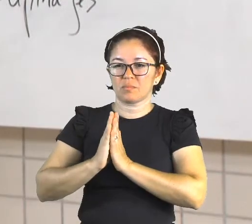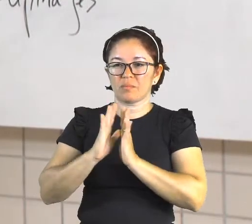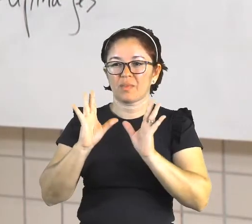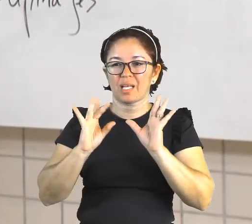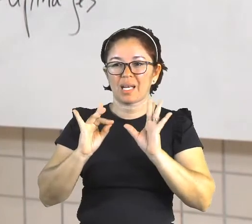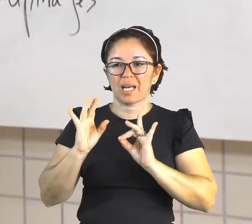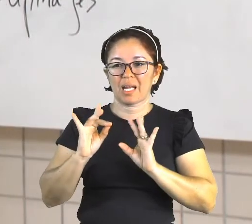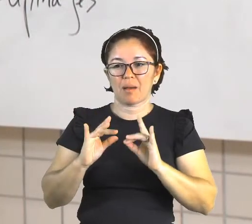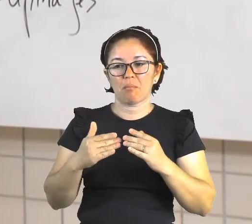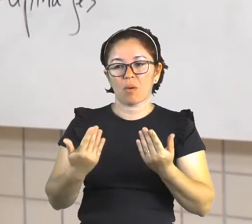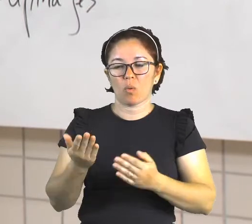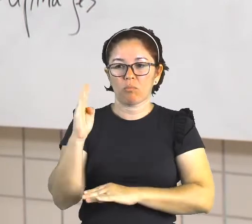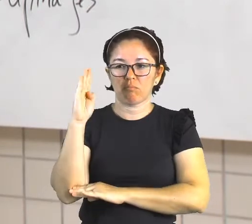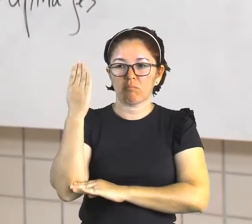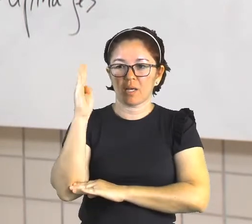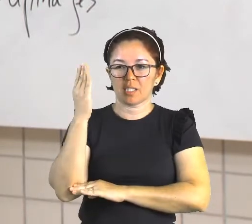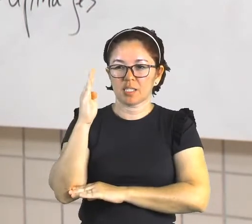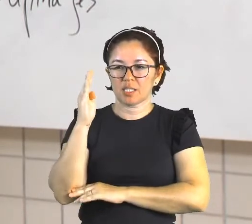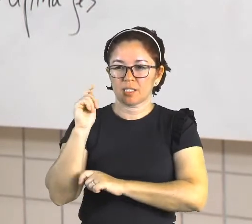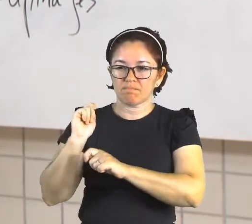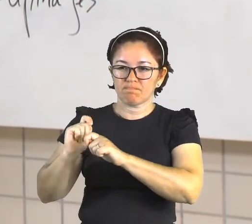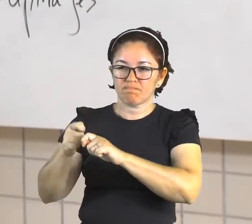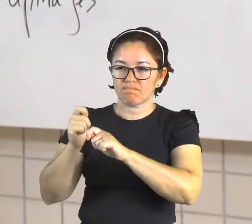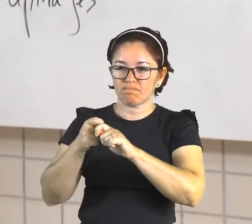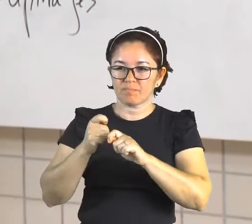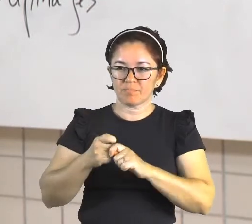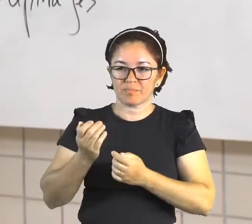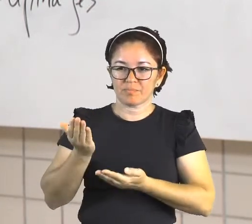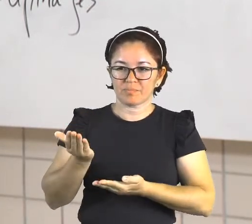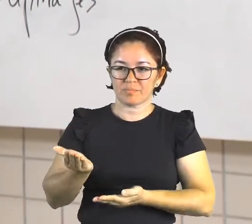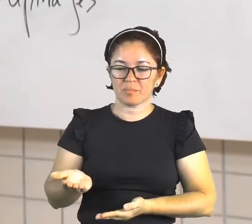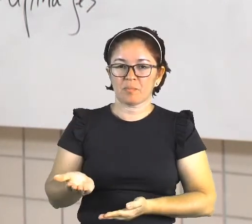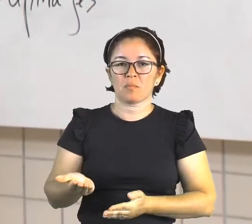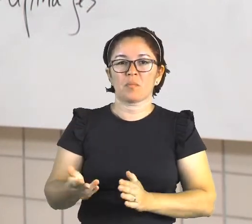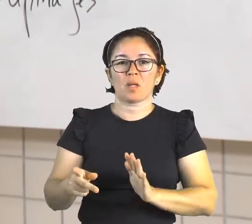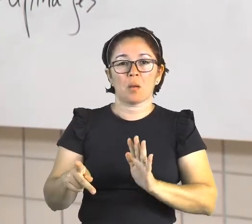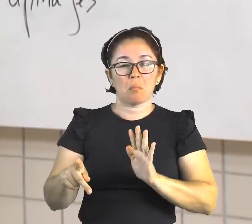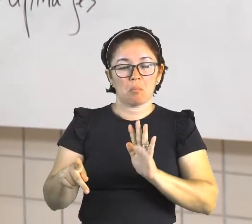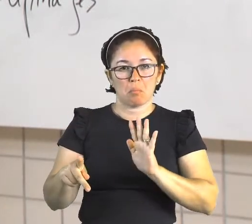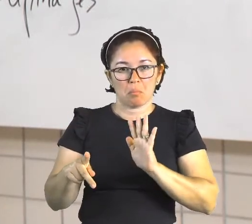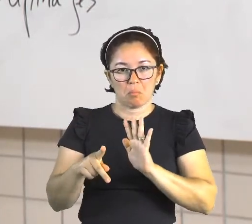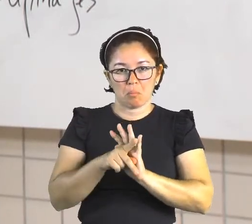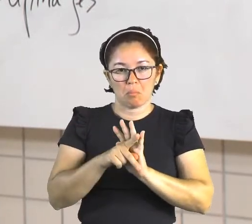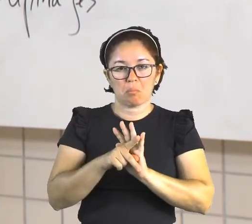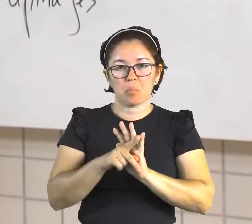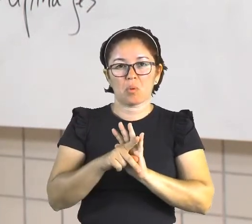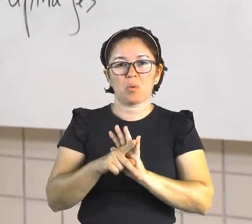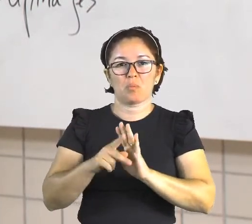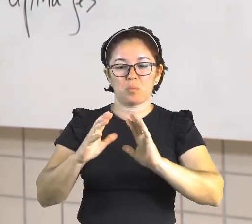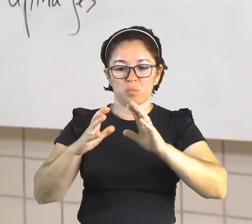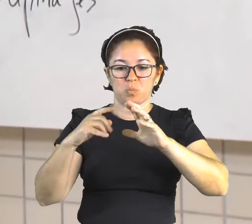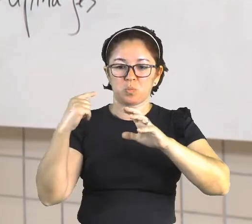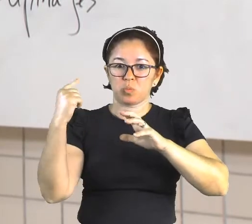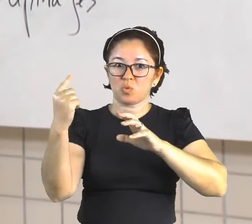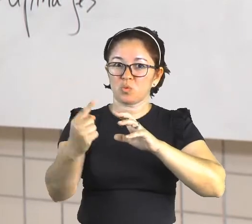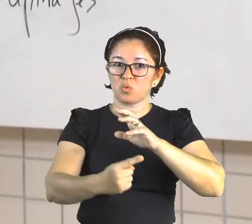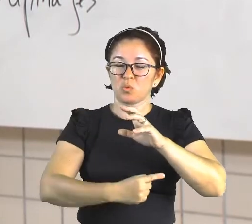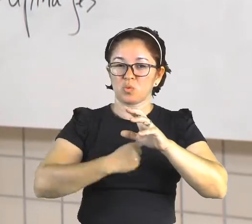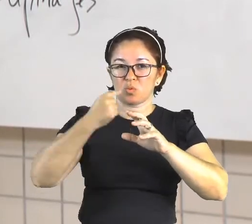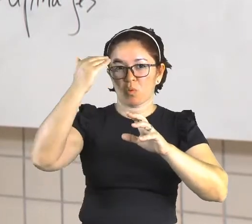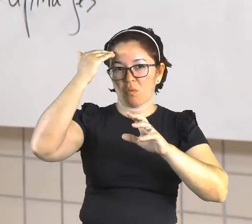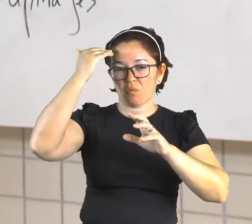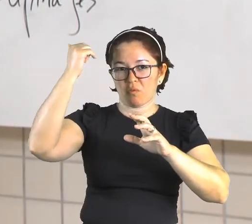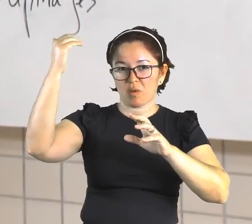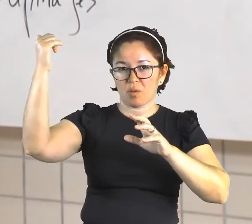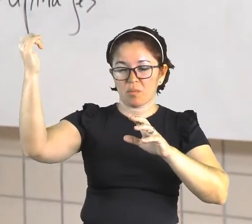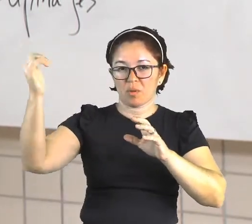ou de madeira. E ela faz parte, hoje, do patrimônio imaterial da humanidade. Reconhecida pelo